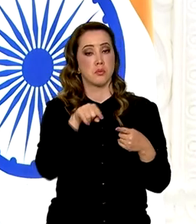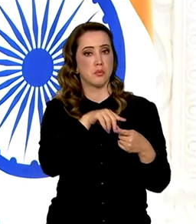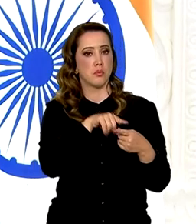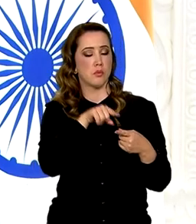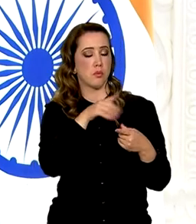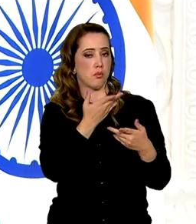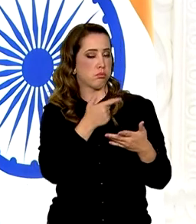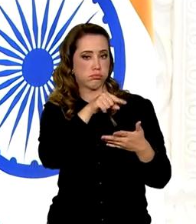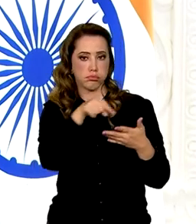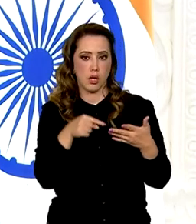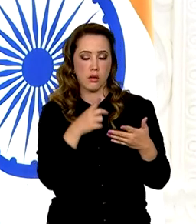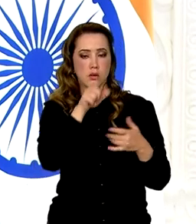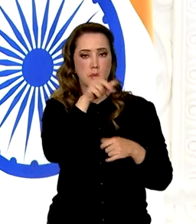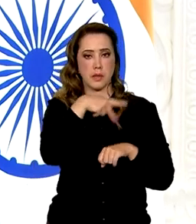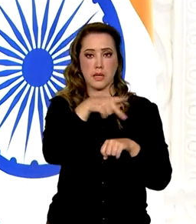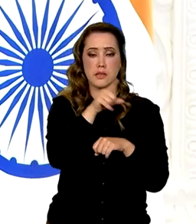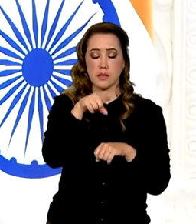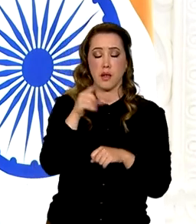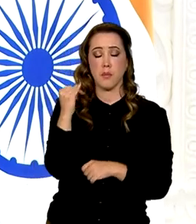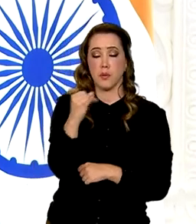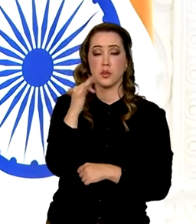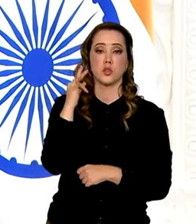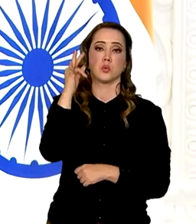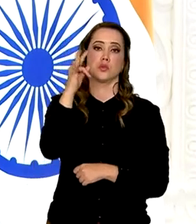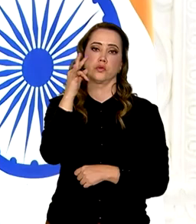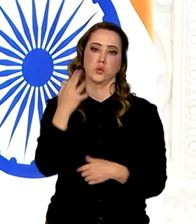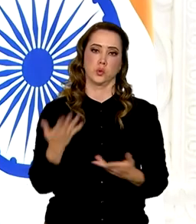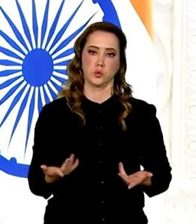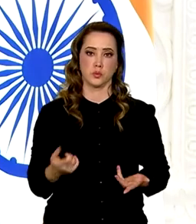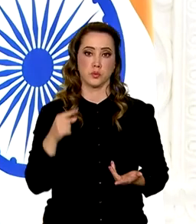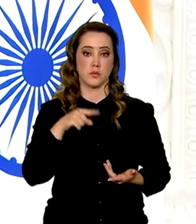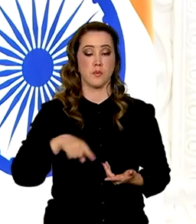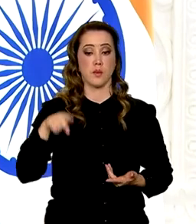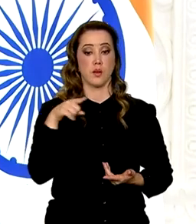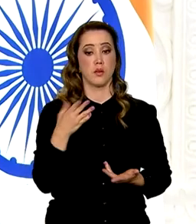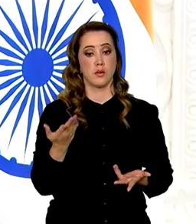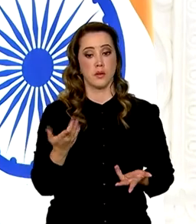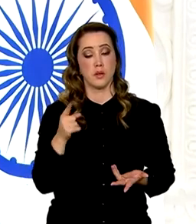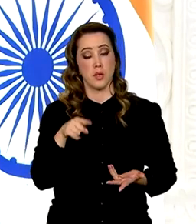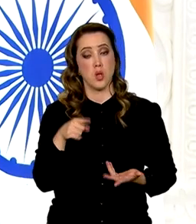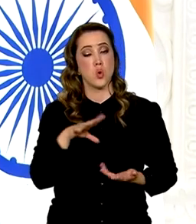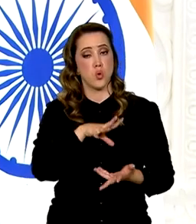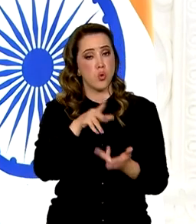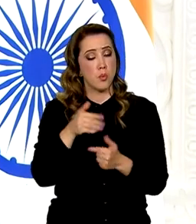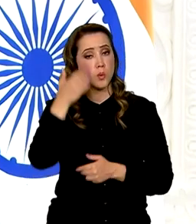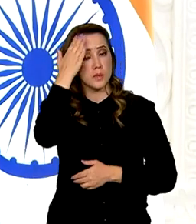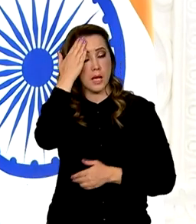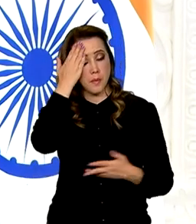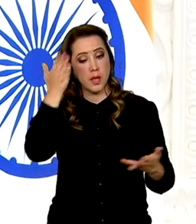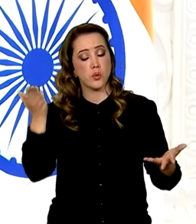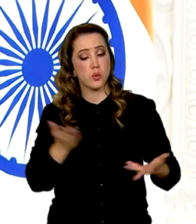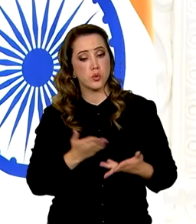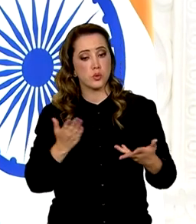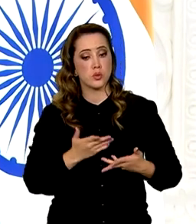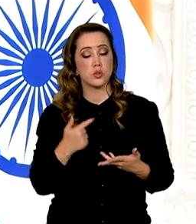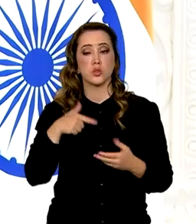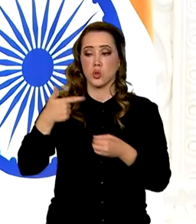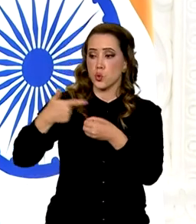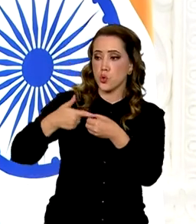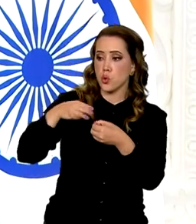é muito importante para o nosso futuro. Finalmente, o mundo está se dando conta de que os